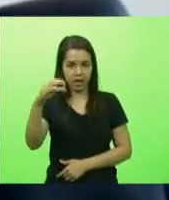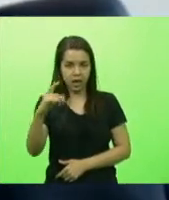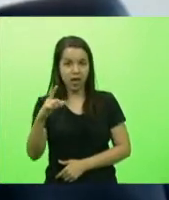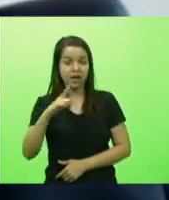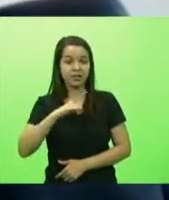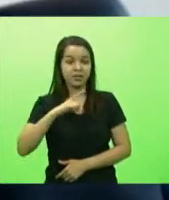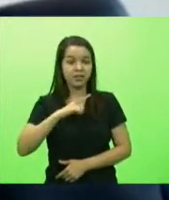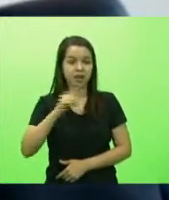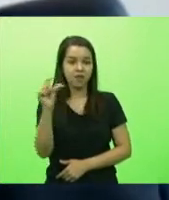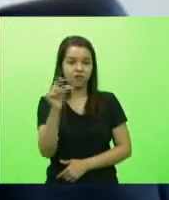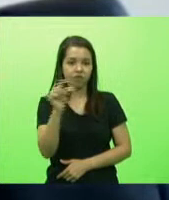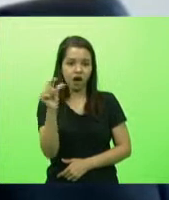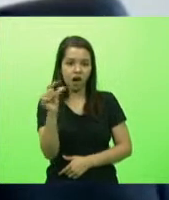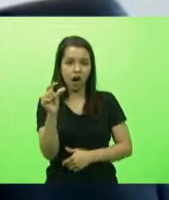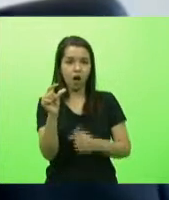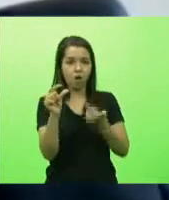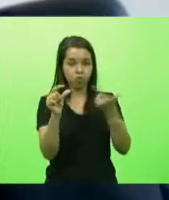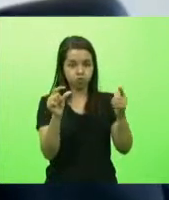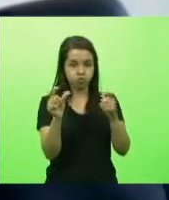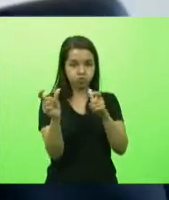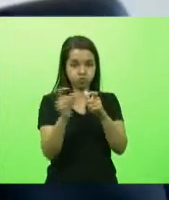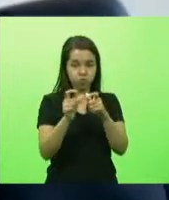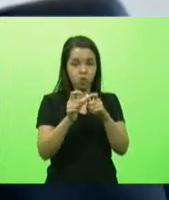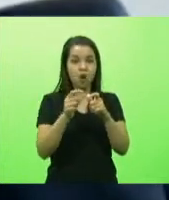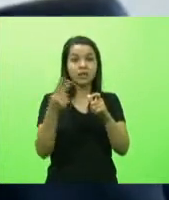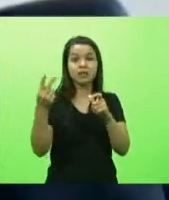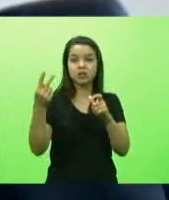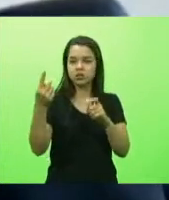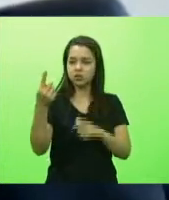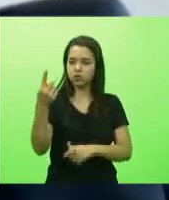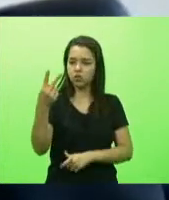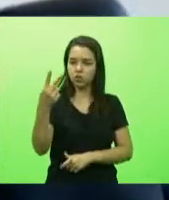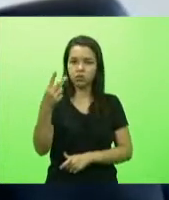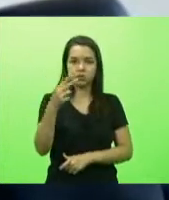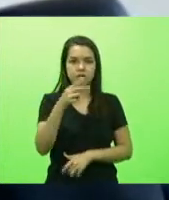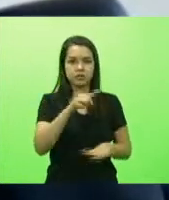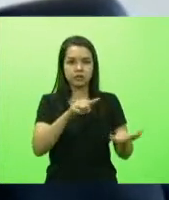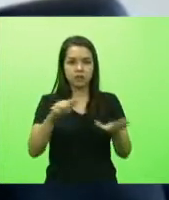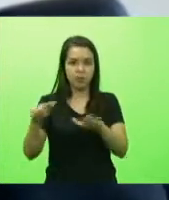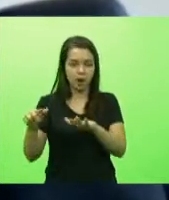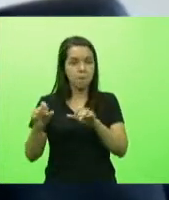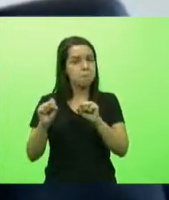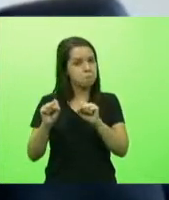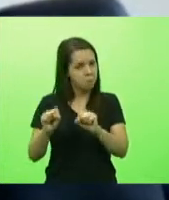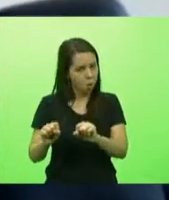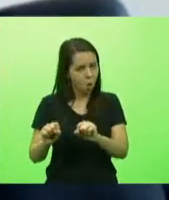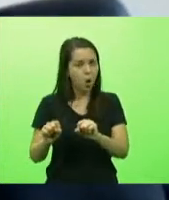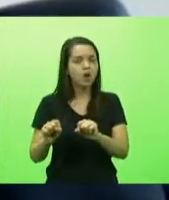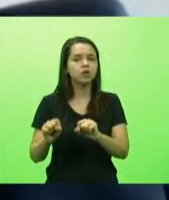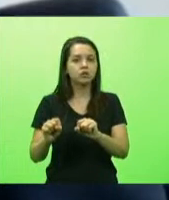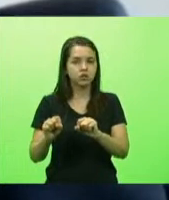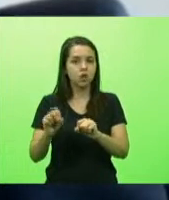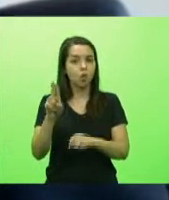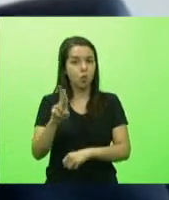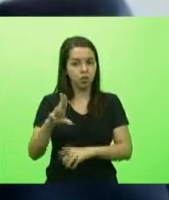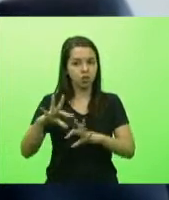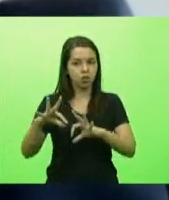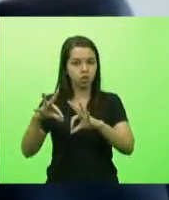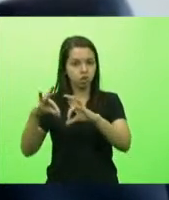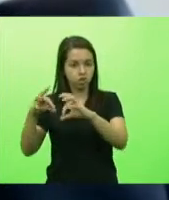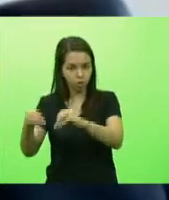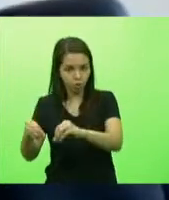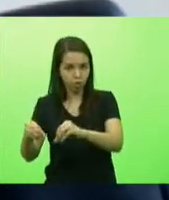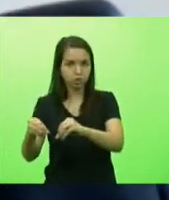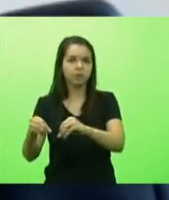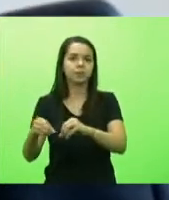necessita da segunda dose apenas em 12 semanas então ela pode e deve ser utilizada na totalidade e de